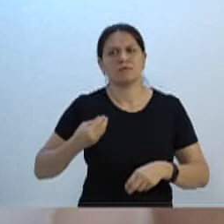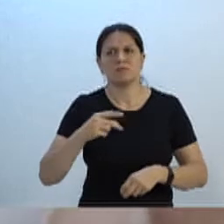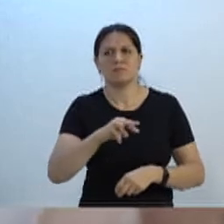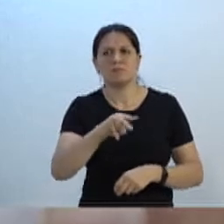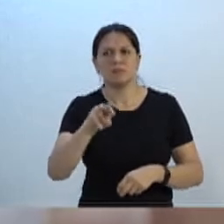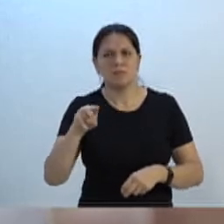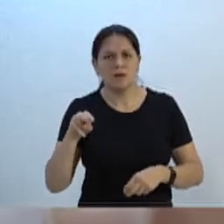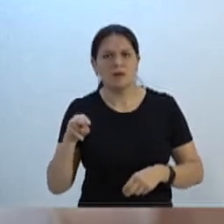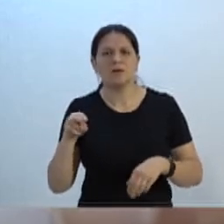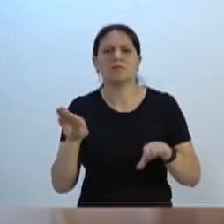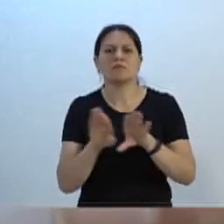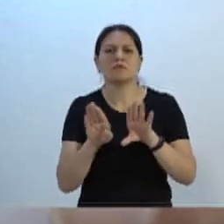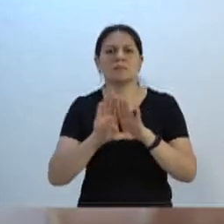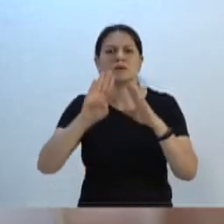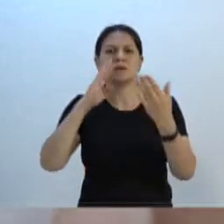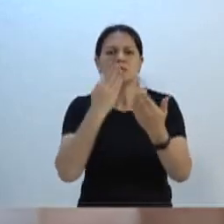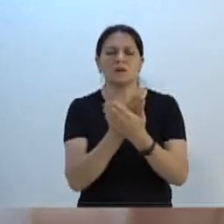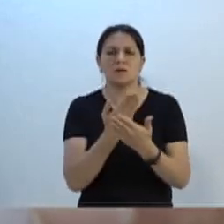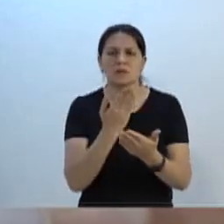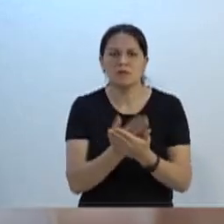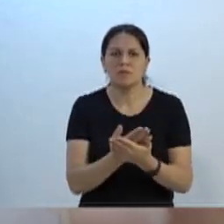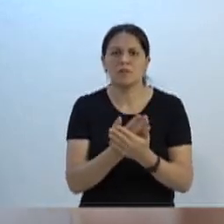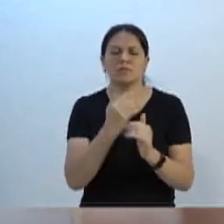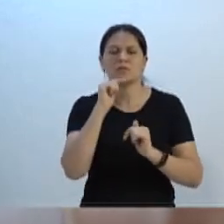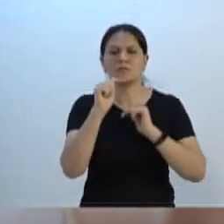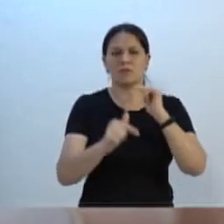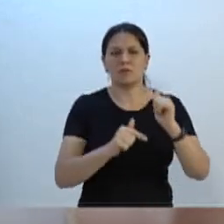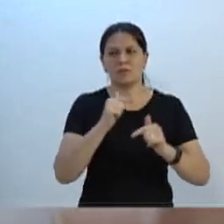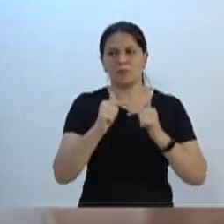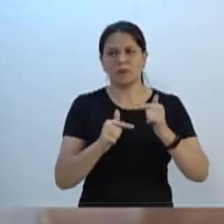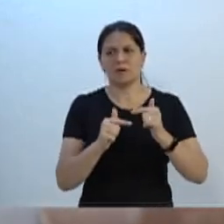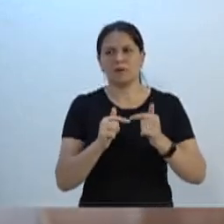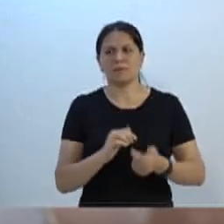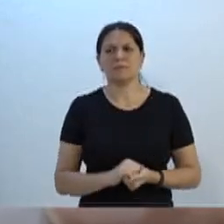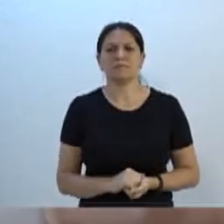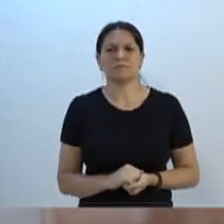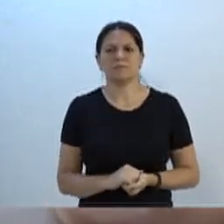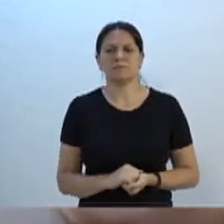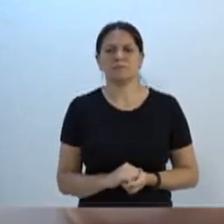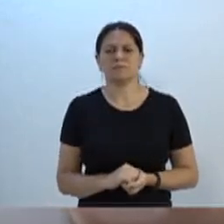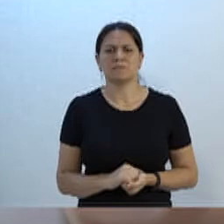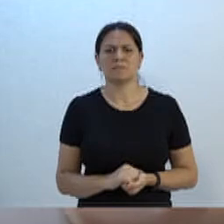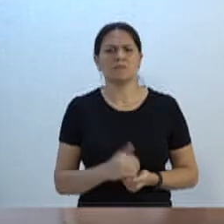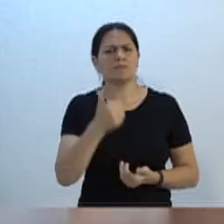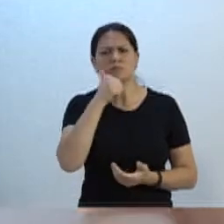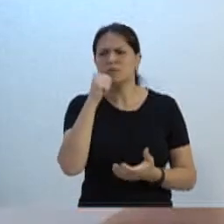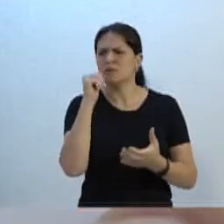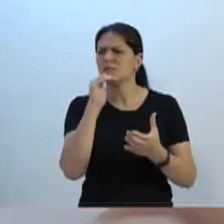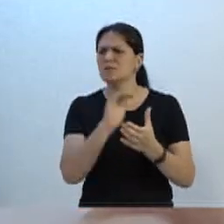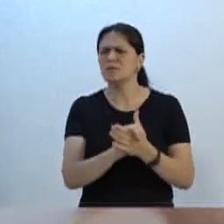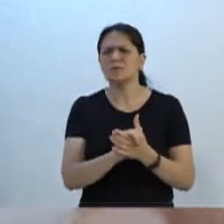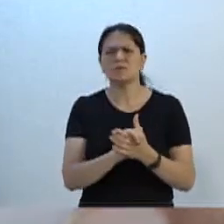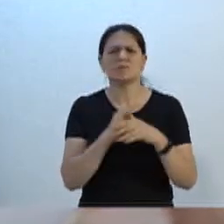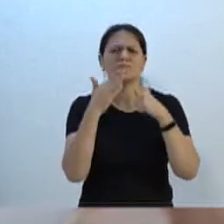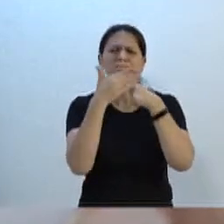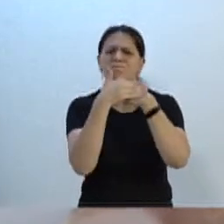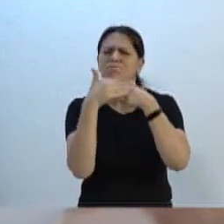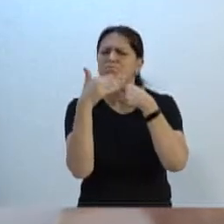na escola, no trabalho. Uma esposa amorosa e exemplar,